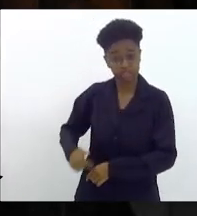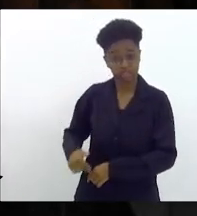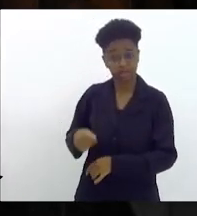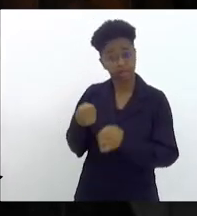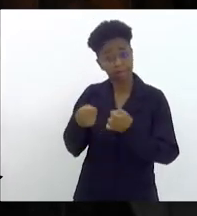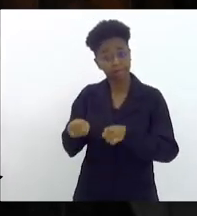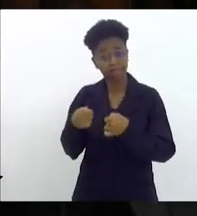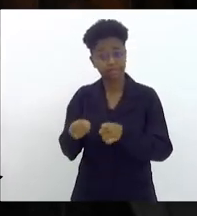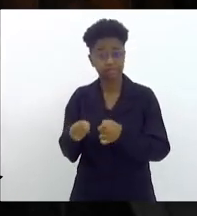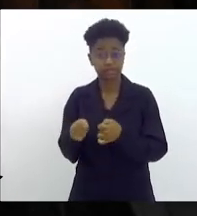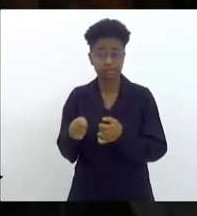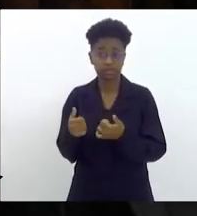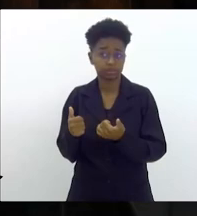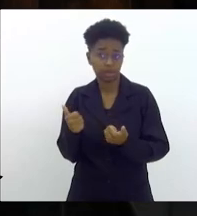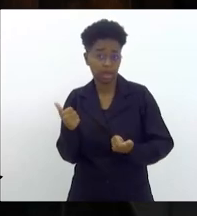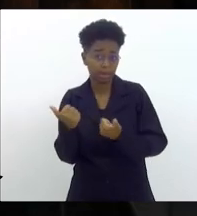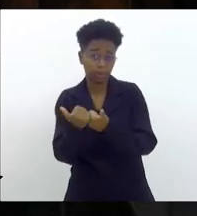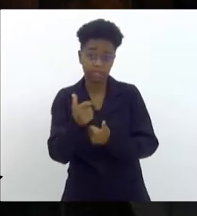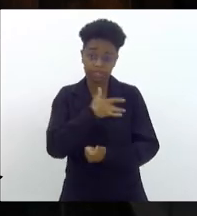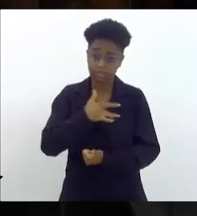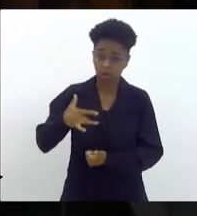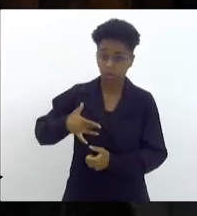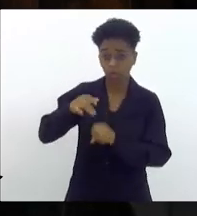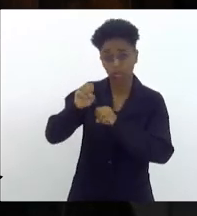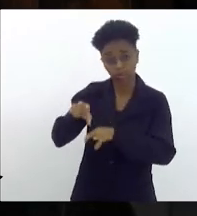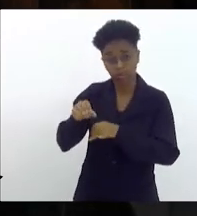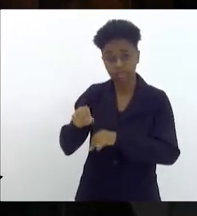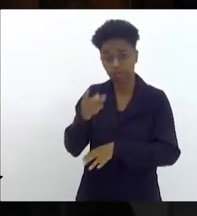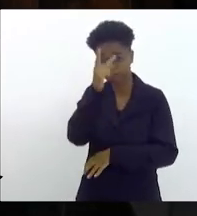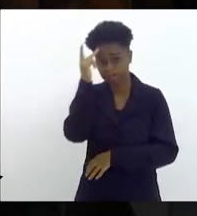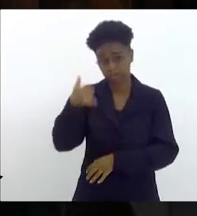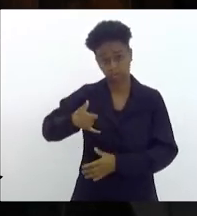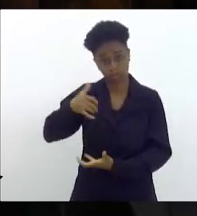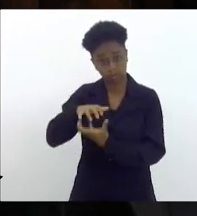à saúde e à educação dos seus idosos. negócios.